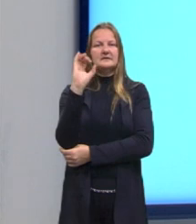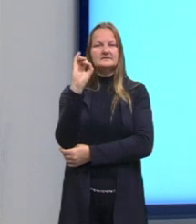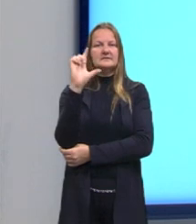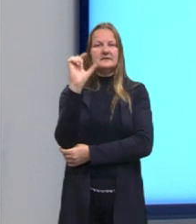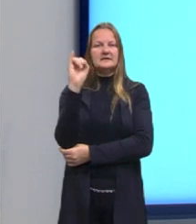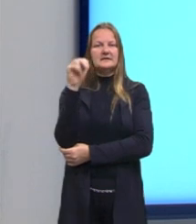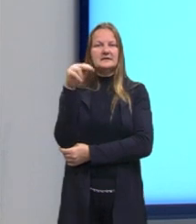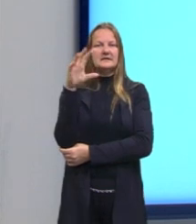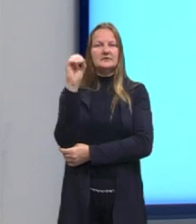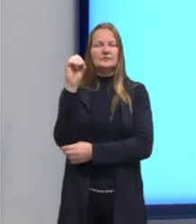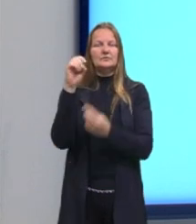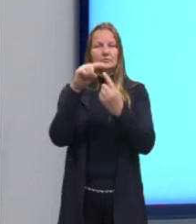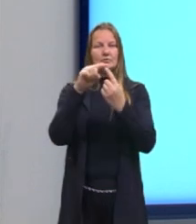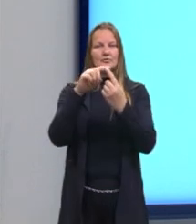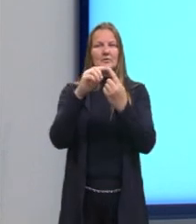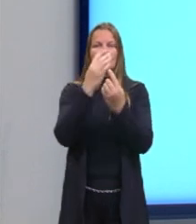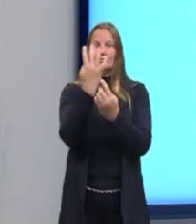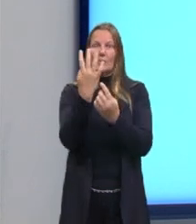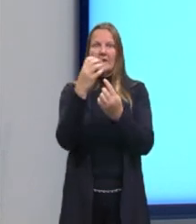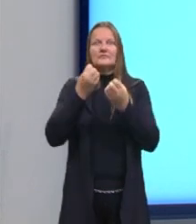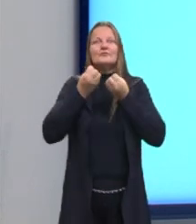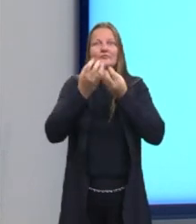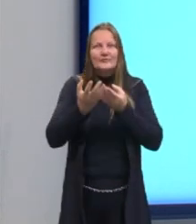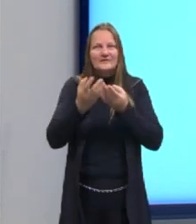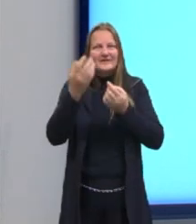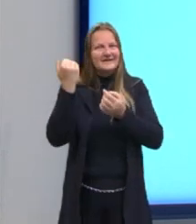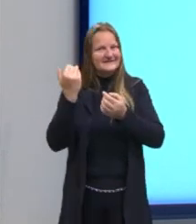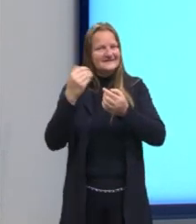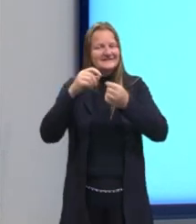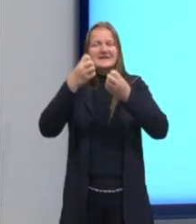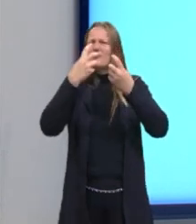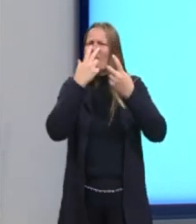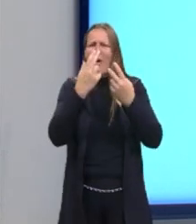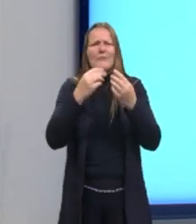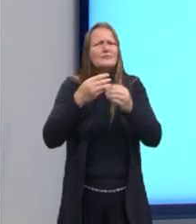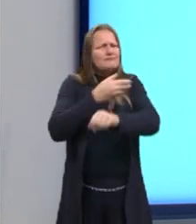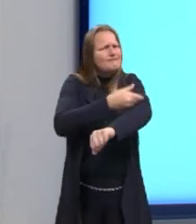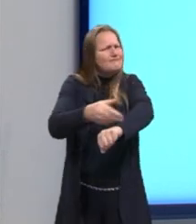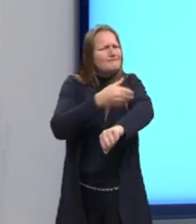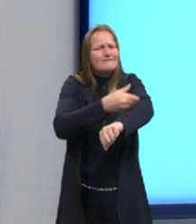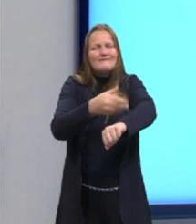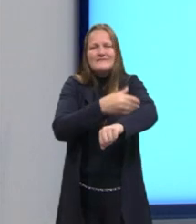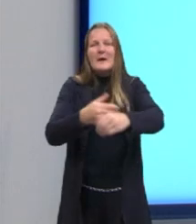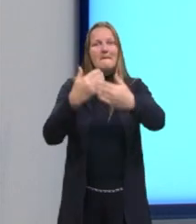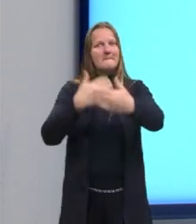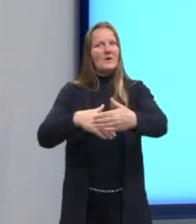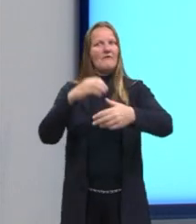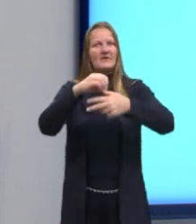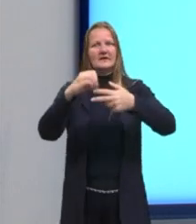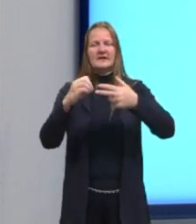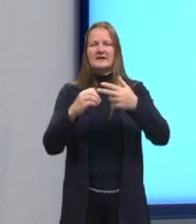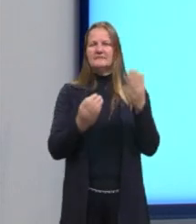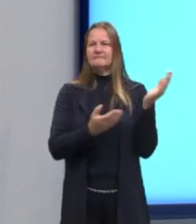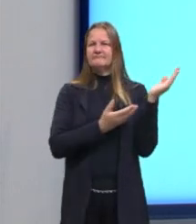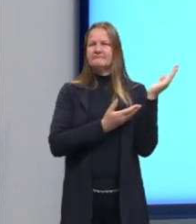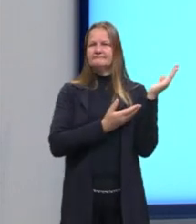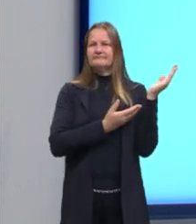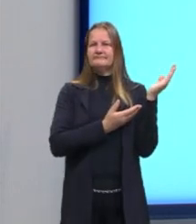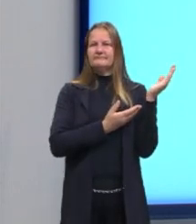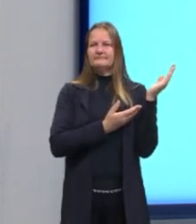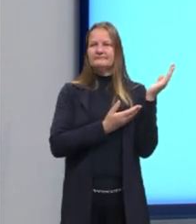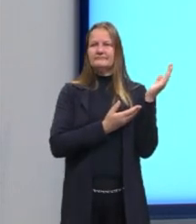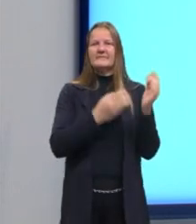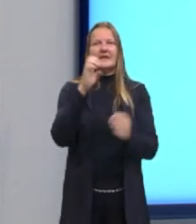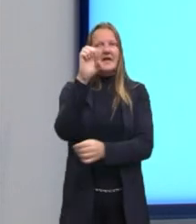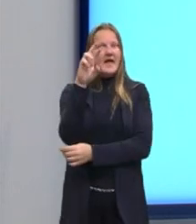Veríssimo, o Jorge Amado e a Raquel de Queiroz, que são autores que costumam aparecer bastante nas provas do Enem. Lá na prova de linguagens, volta e